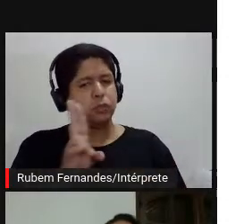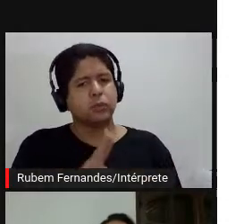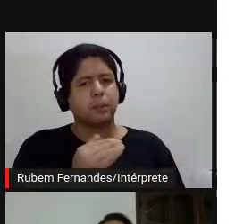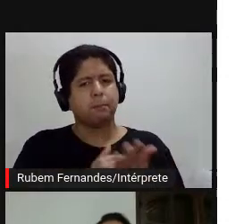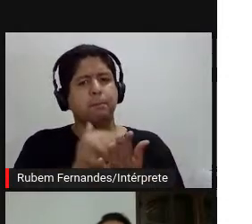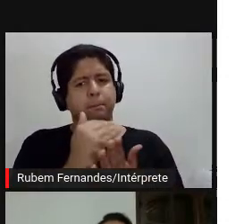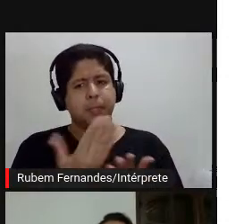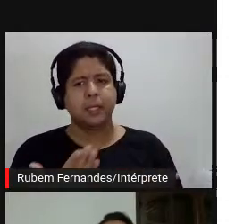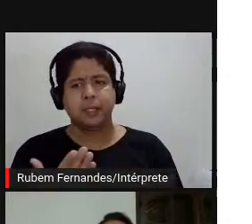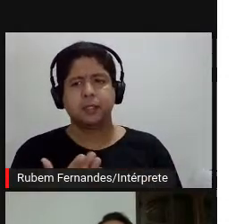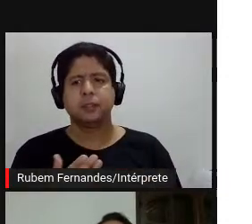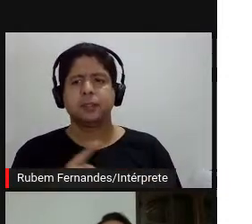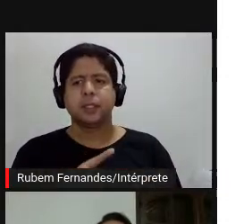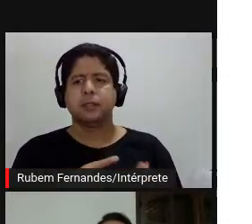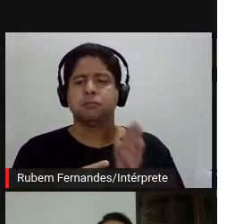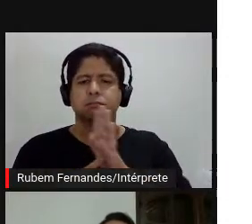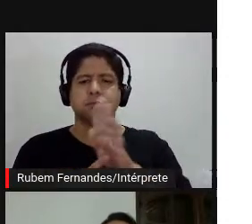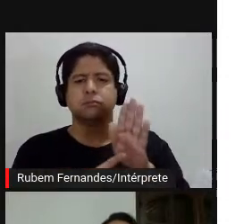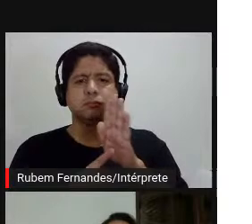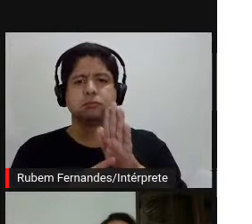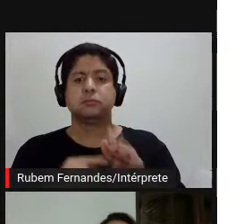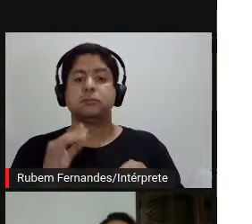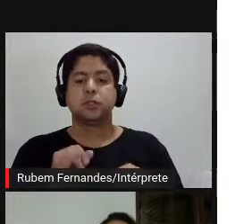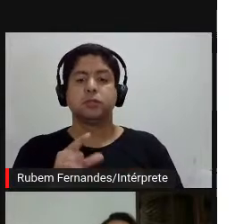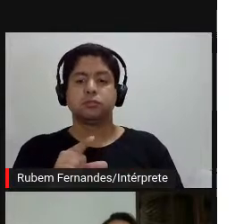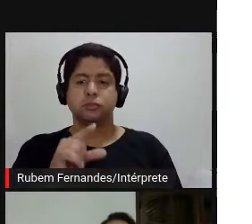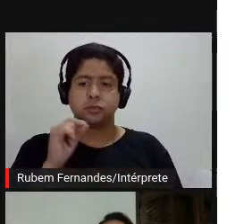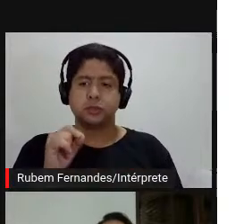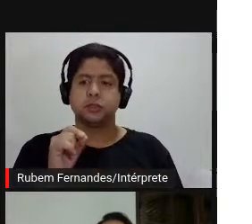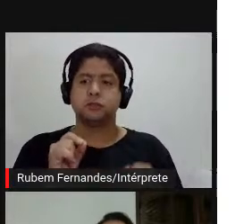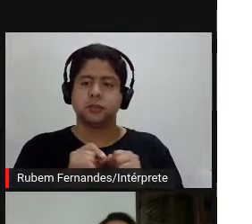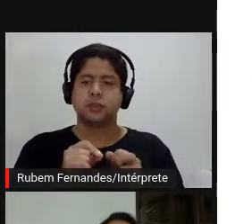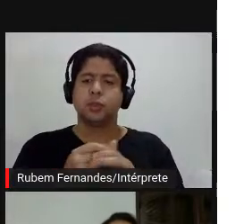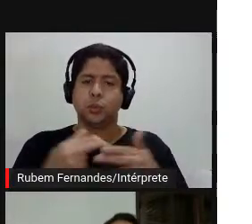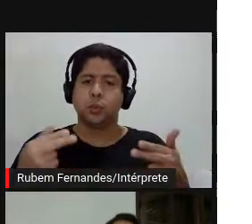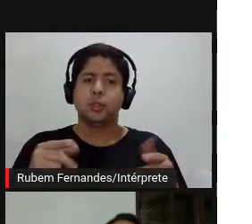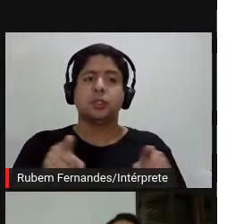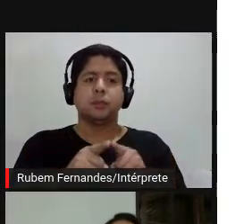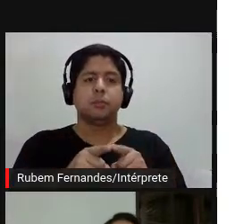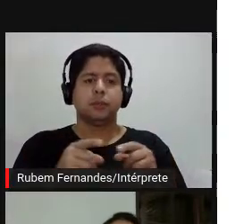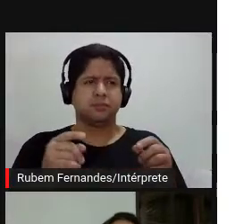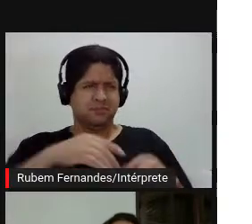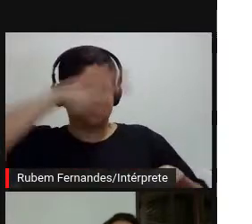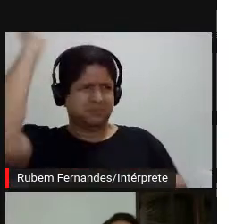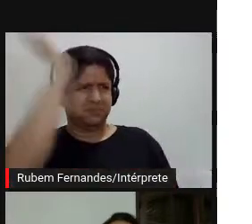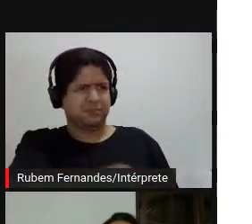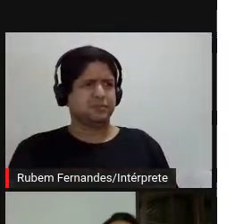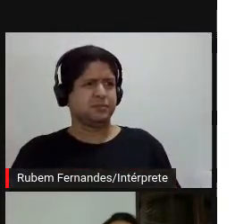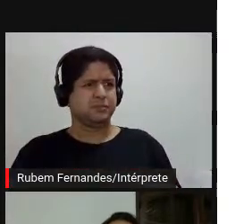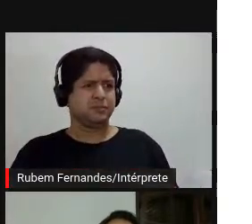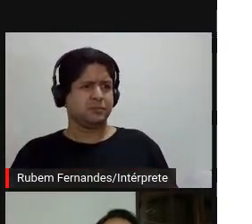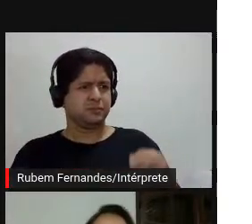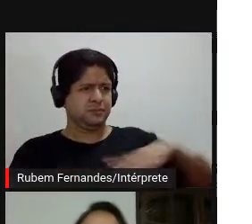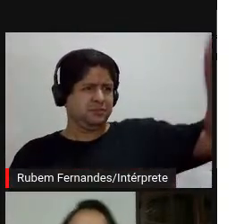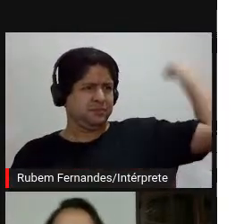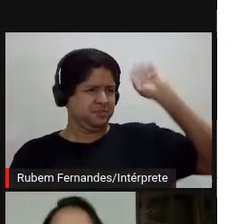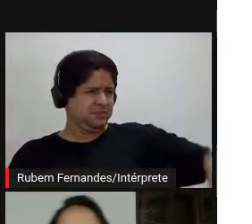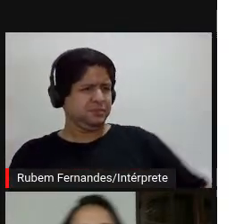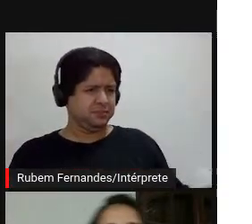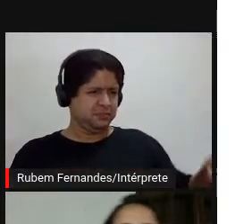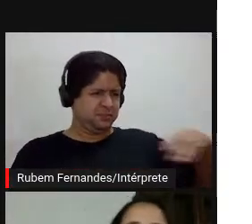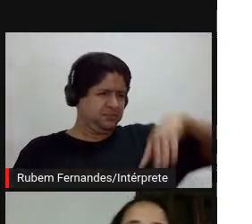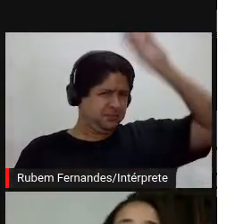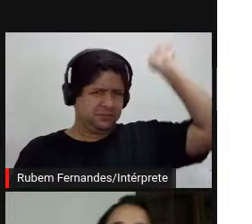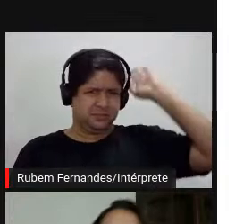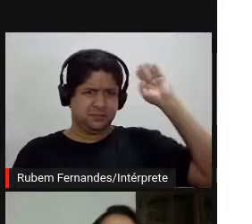já num espaço institucional você pode querer fazer uma coisa e a equipe de museologia falar, não, isso aqui não pode ser feito assim,